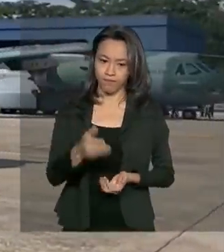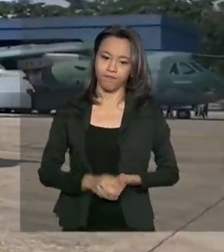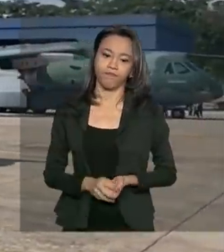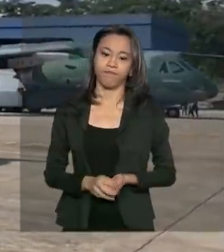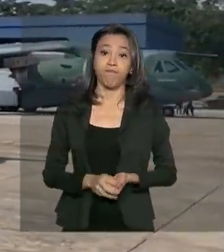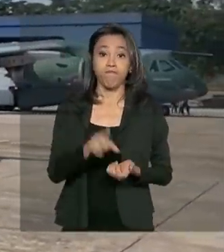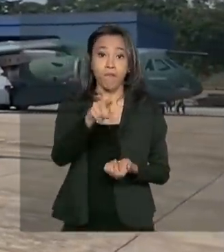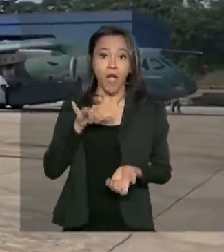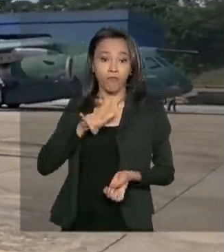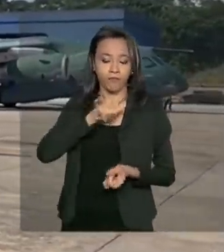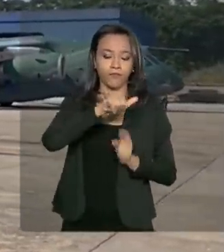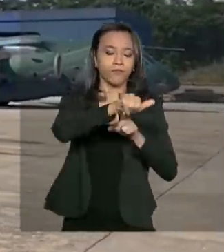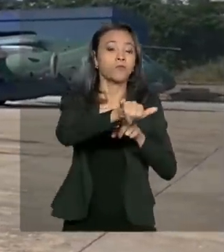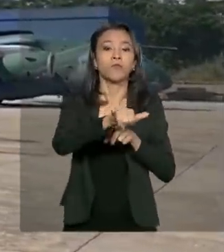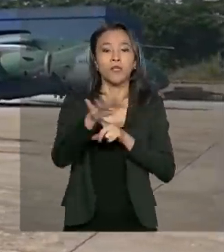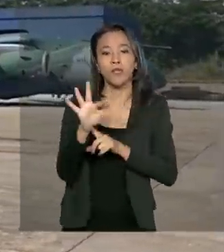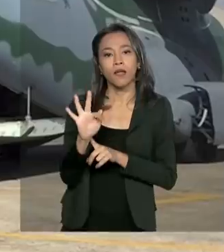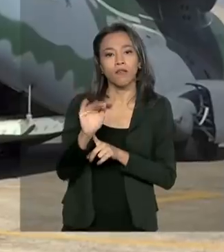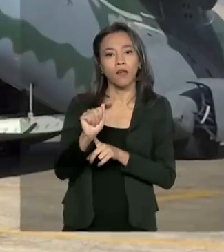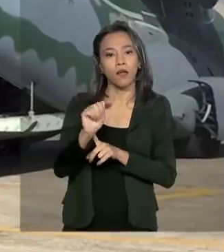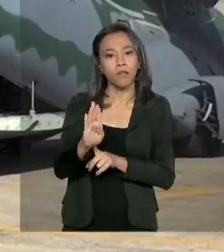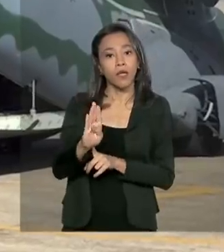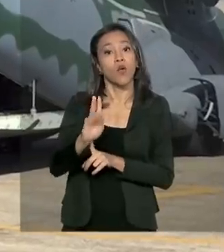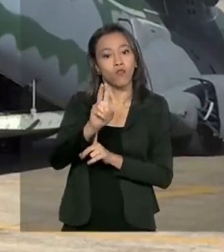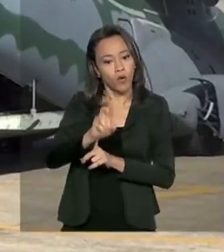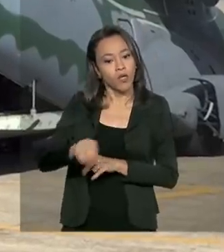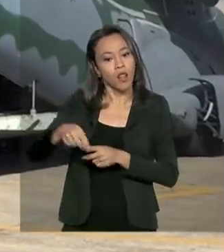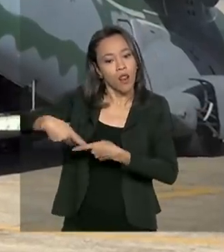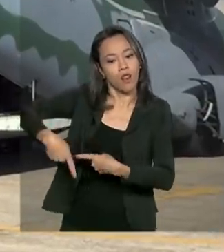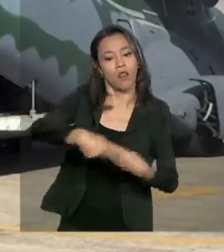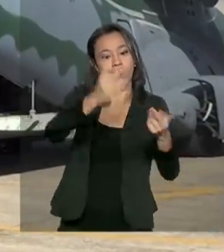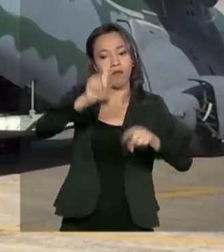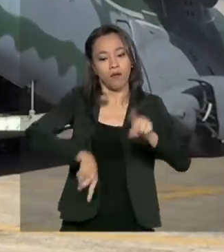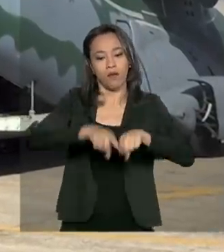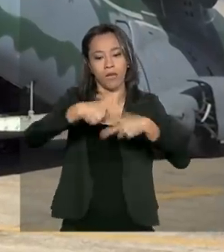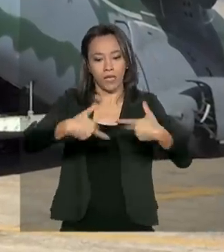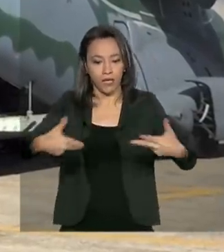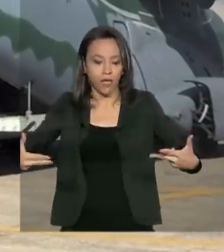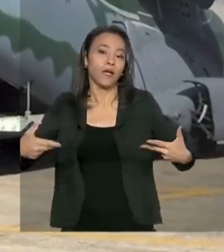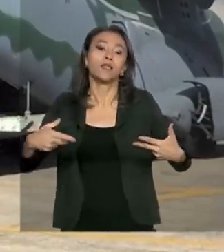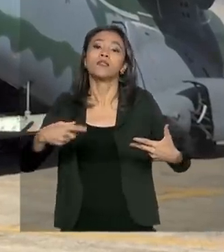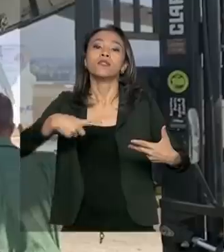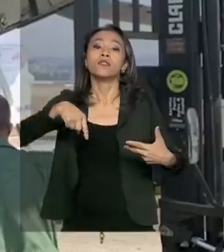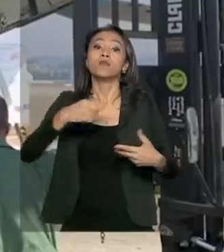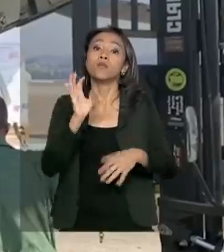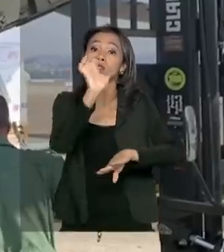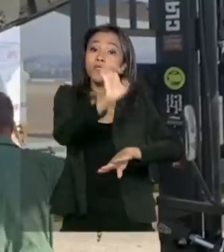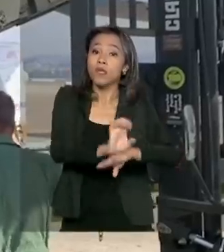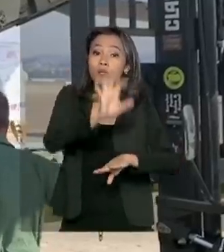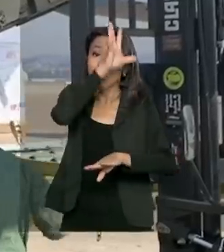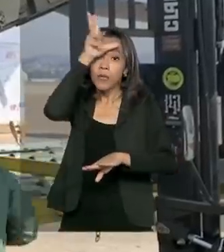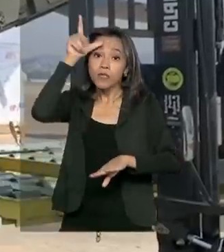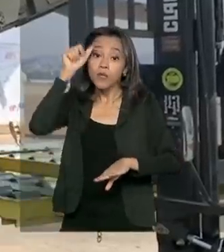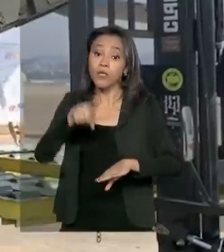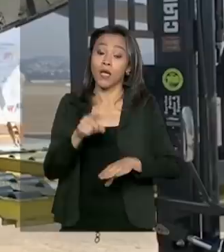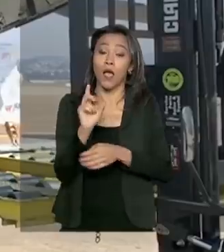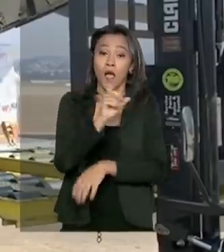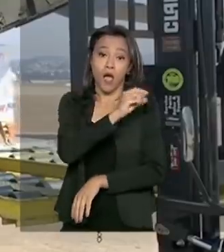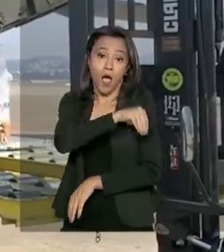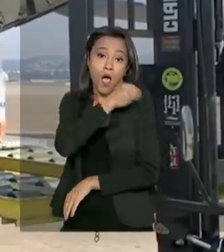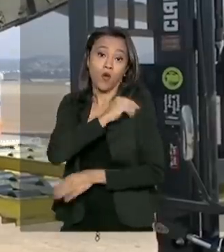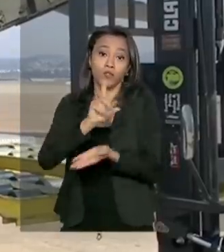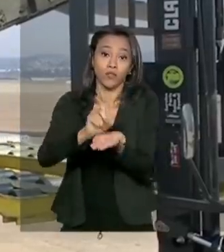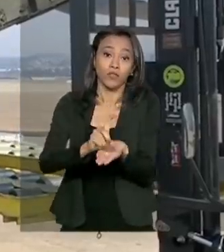Aviões da Força Aérea Brasileira foram usados para levar reequipamentos médicos e de proteção individual ao Amazonas. Só de álcool em gel,